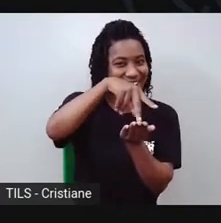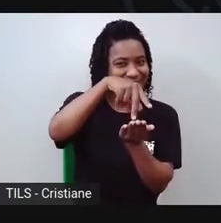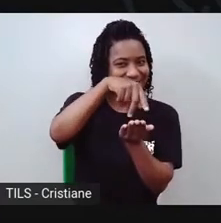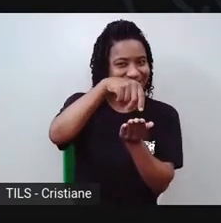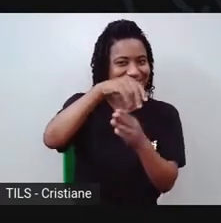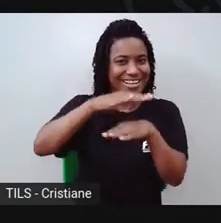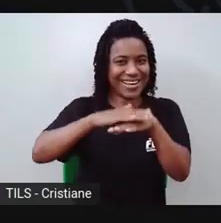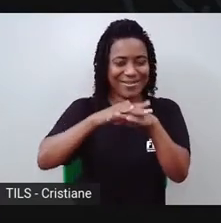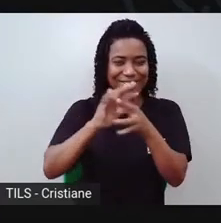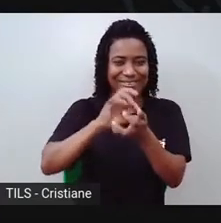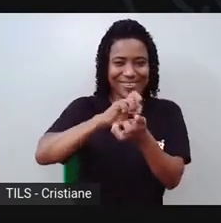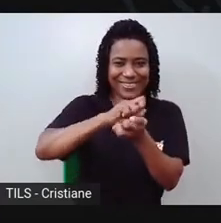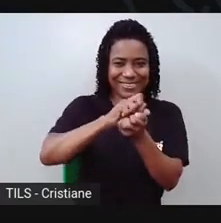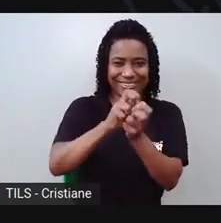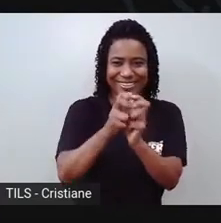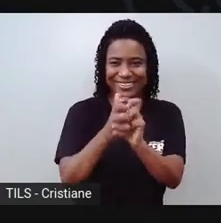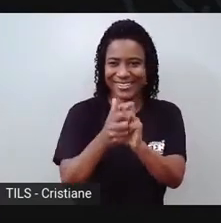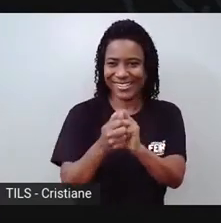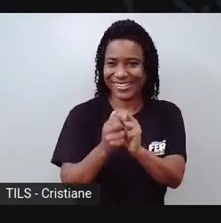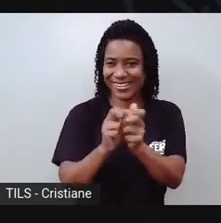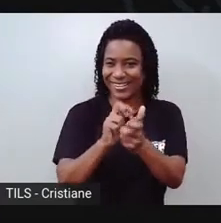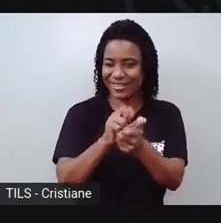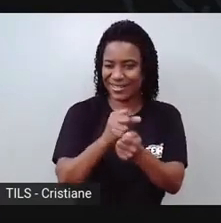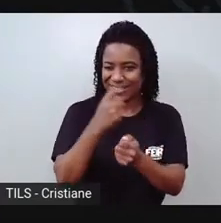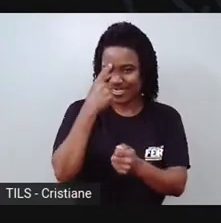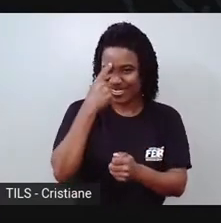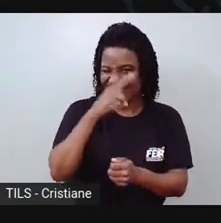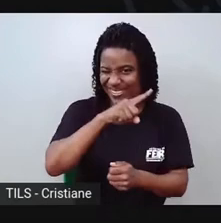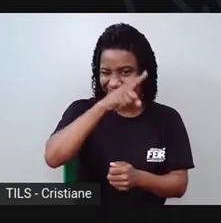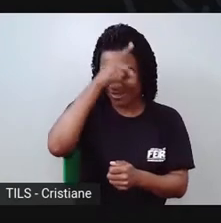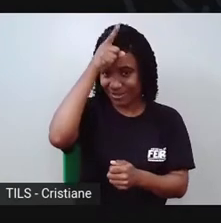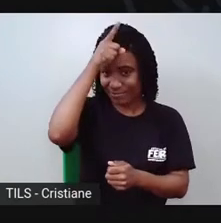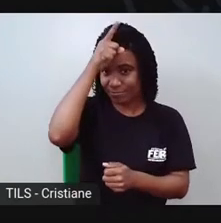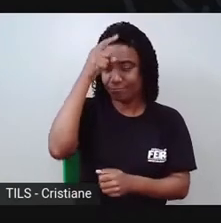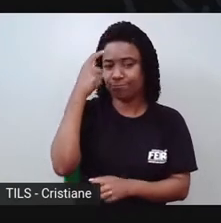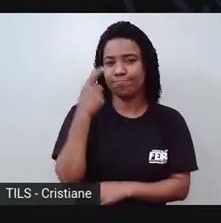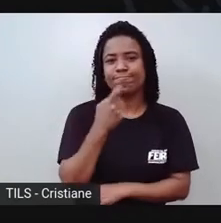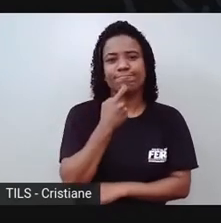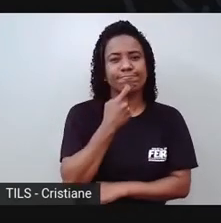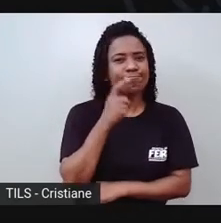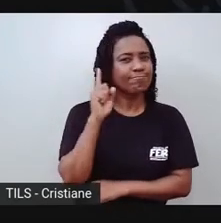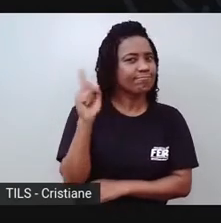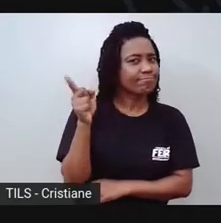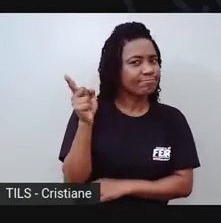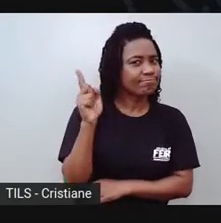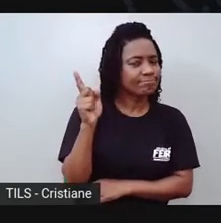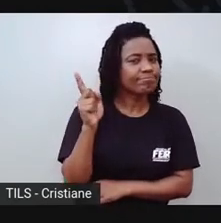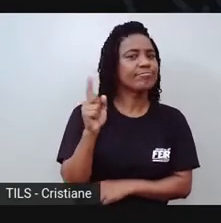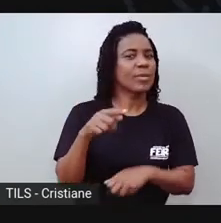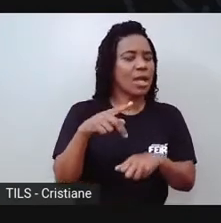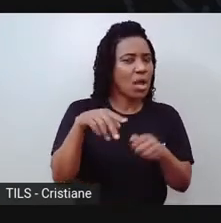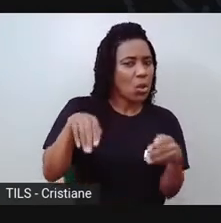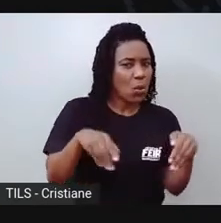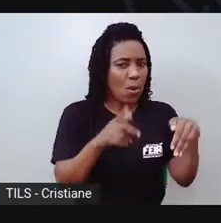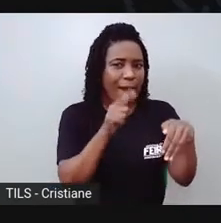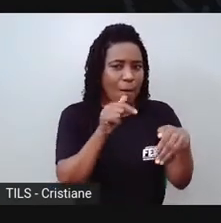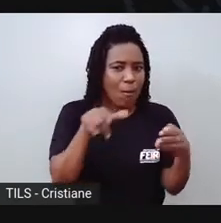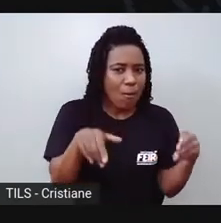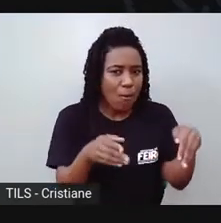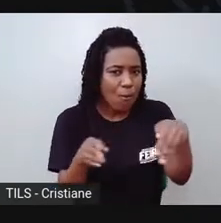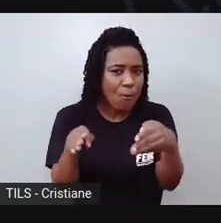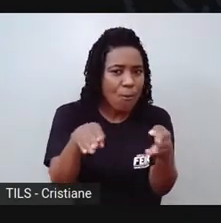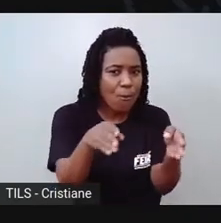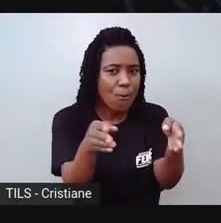sempre foi criativo. Ele pensou, tem um barro lá na barranca do rio, que quando eu vou pescar,